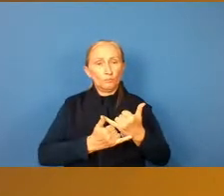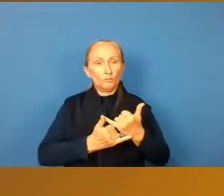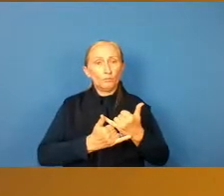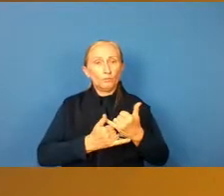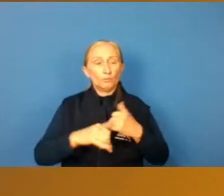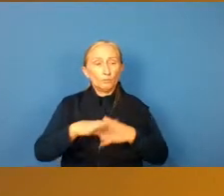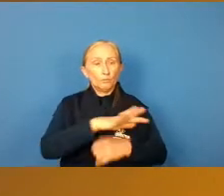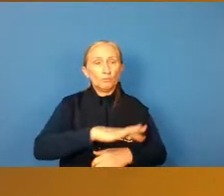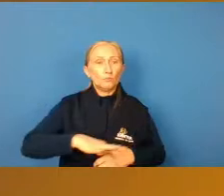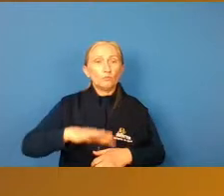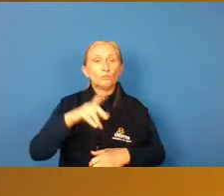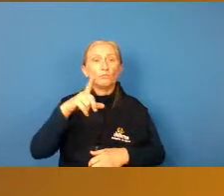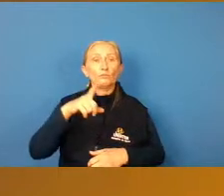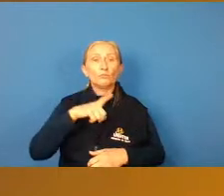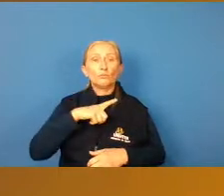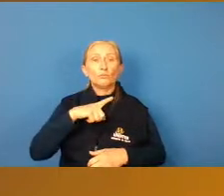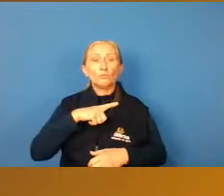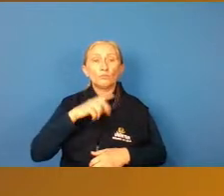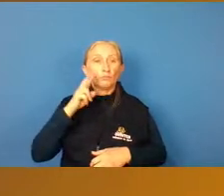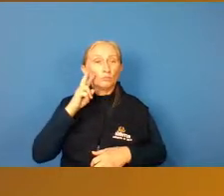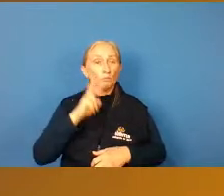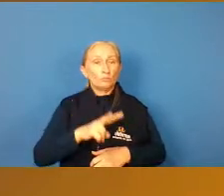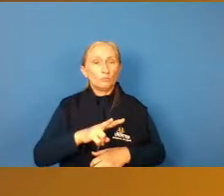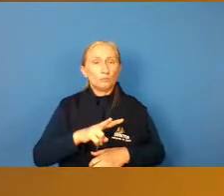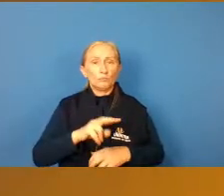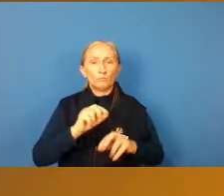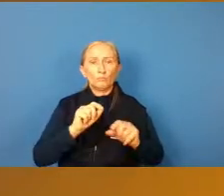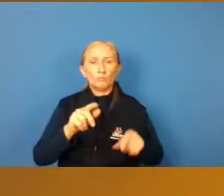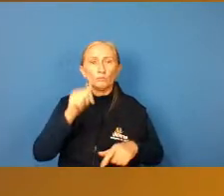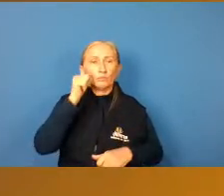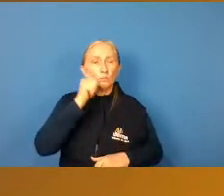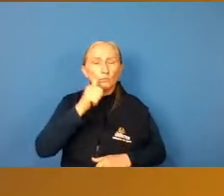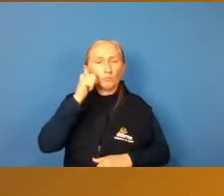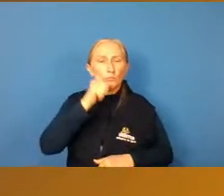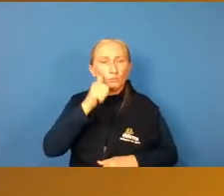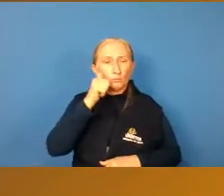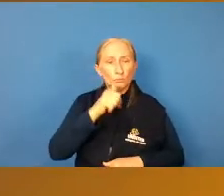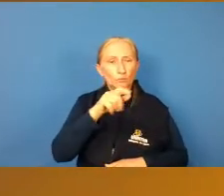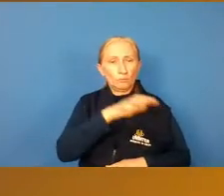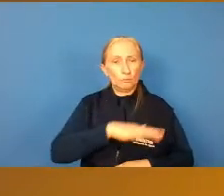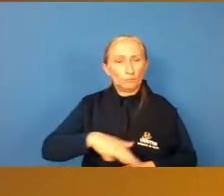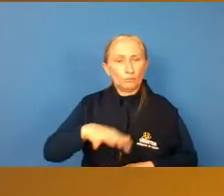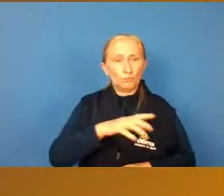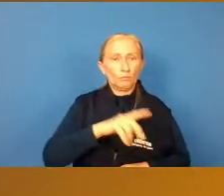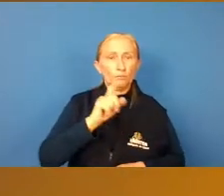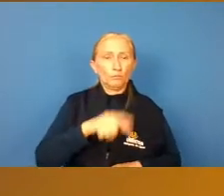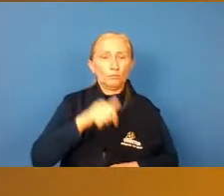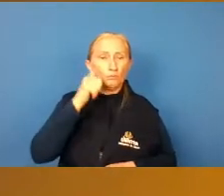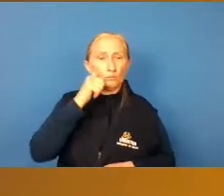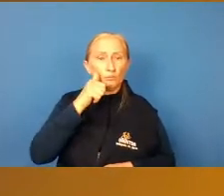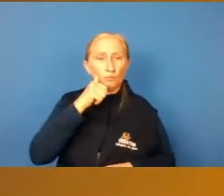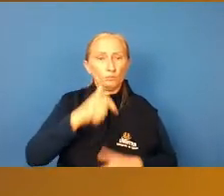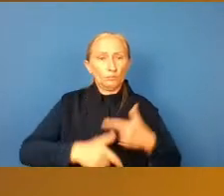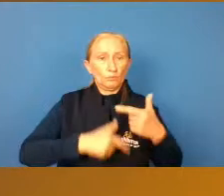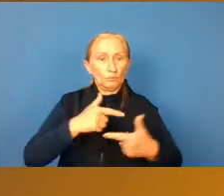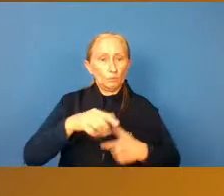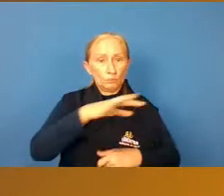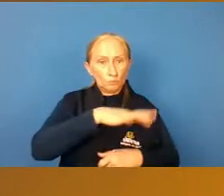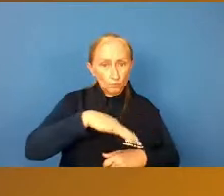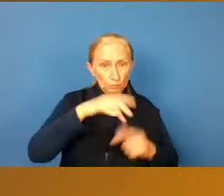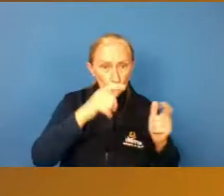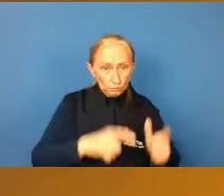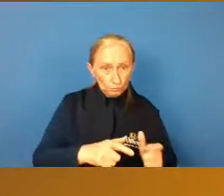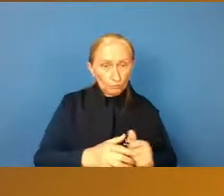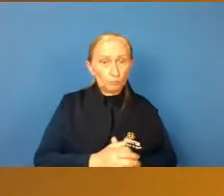espaço onde que era visto somente mulheres, né? O espaço tinha ali e somente mulheres trabalhavam ali naquele local.